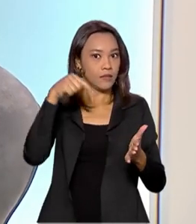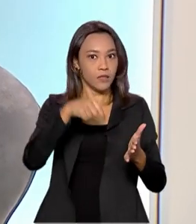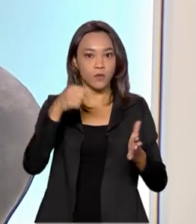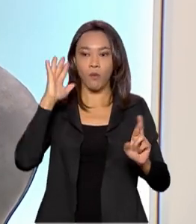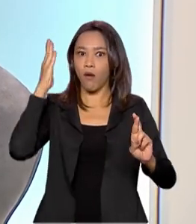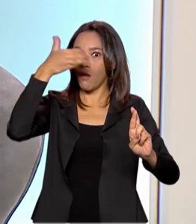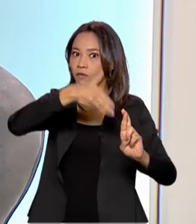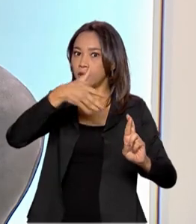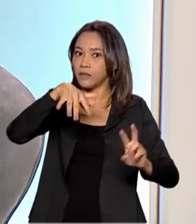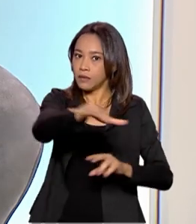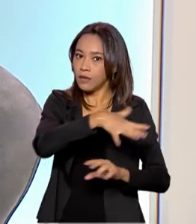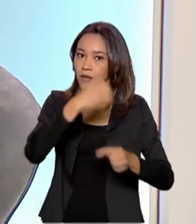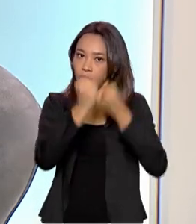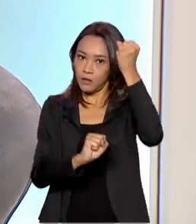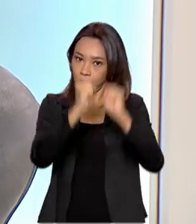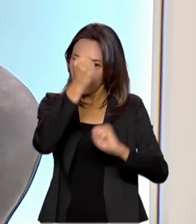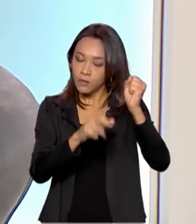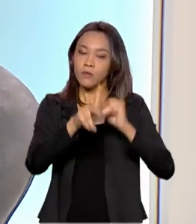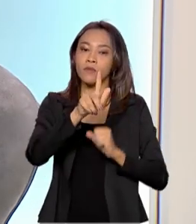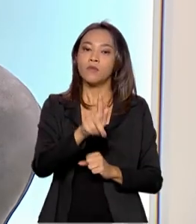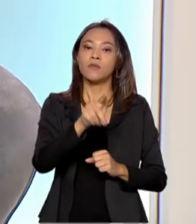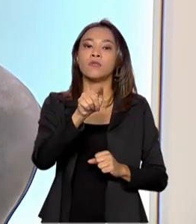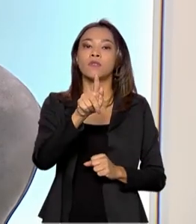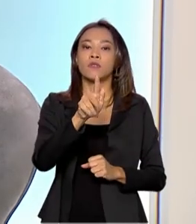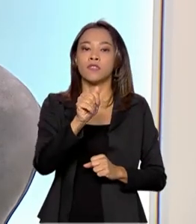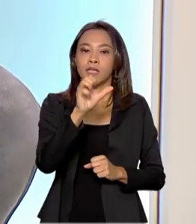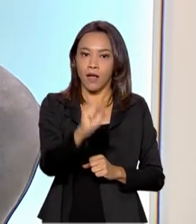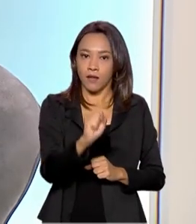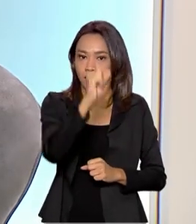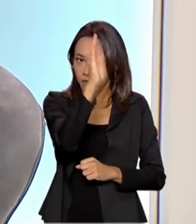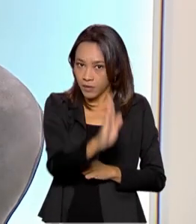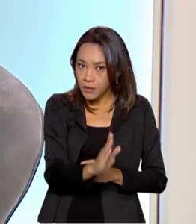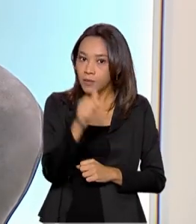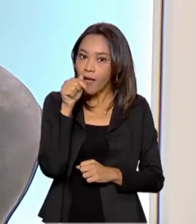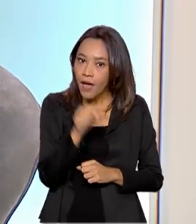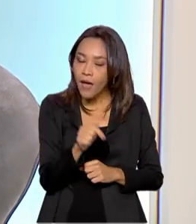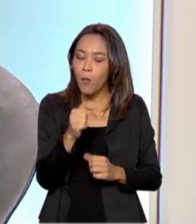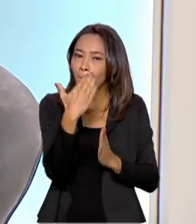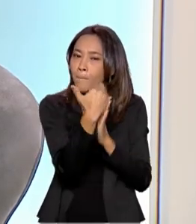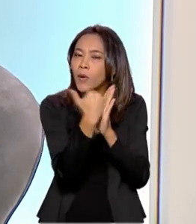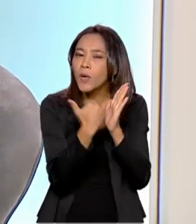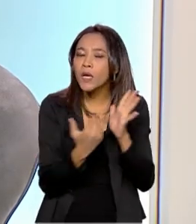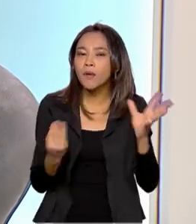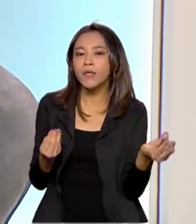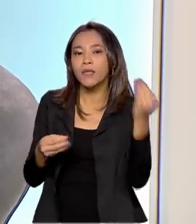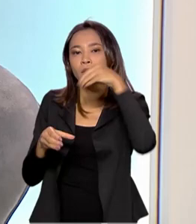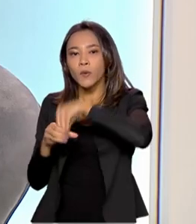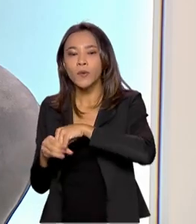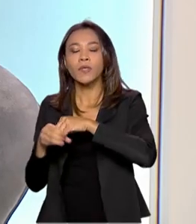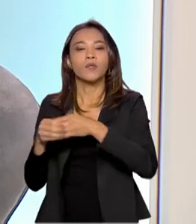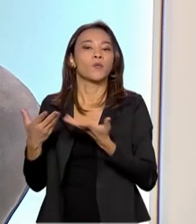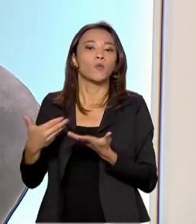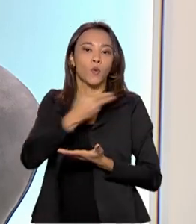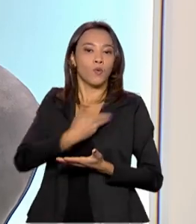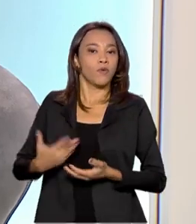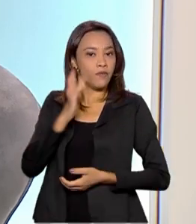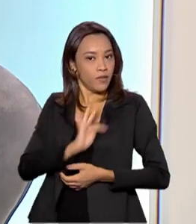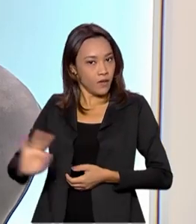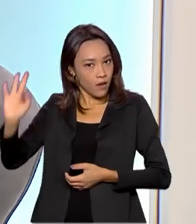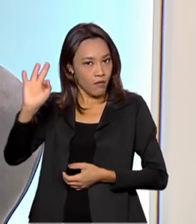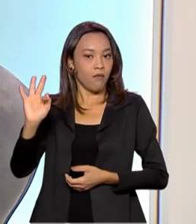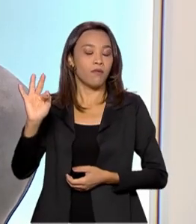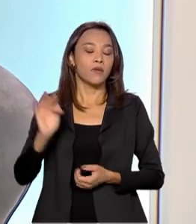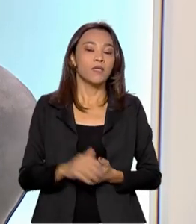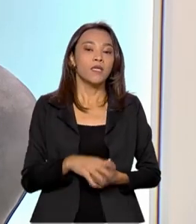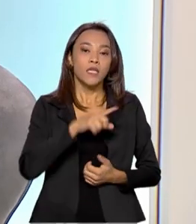indústria de gás natural do Brasil. Está no âmbito de um programa maior do governo federal, que é o programa Novo Mercado de Gás.